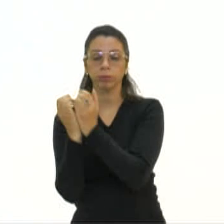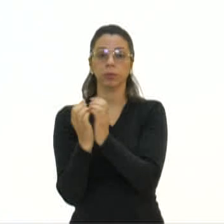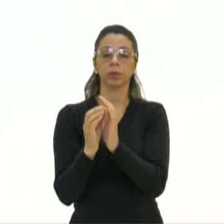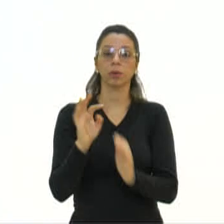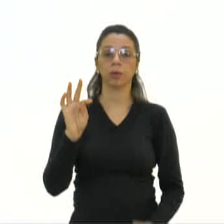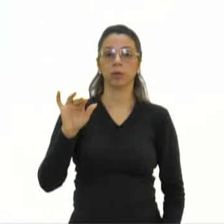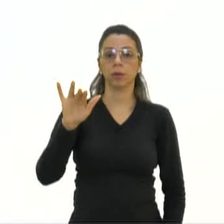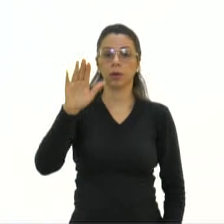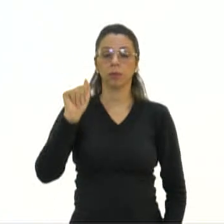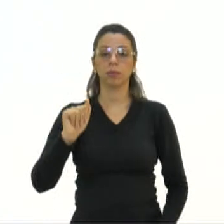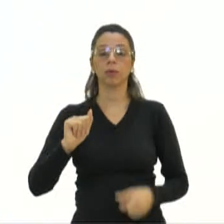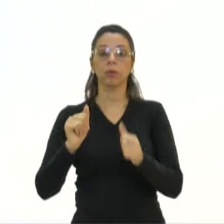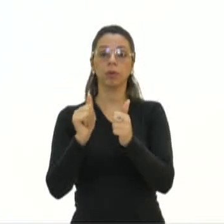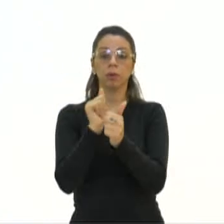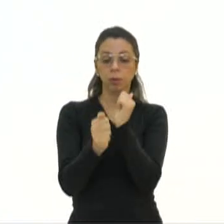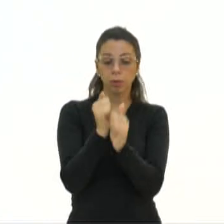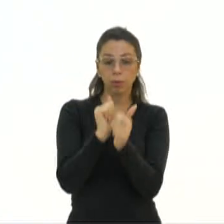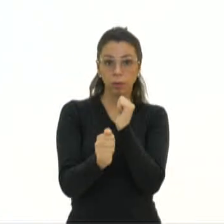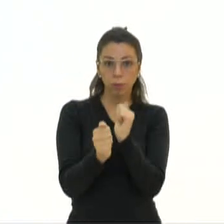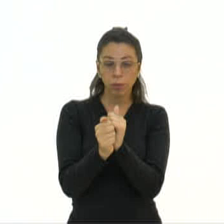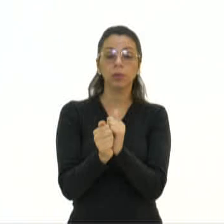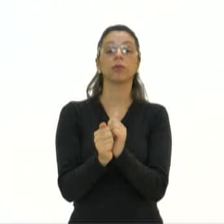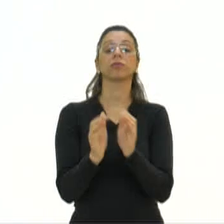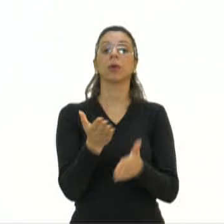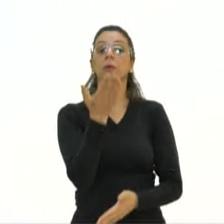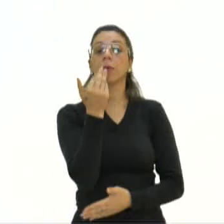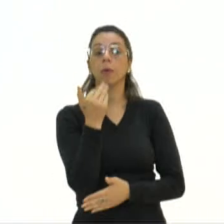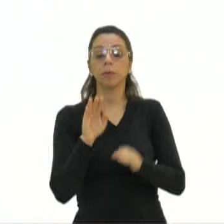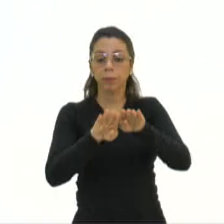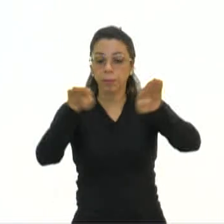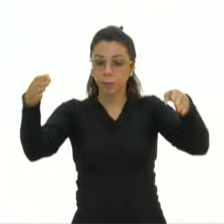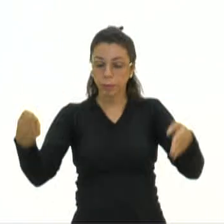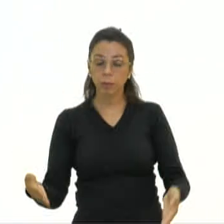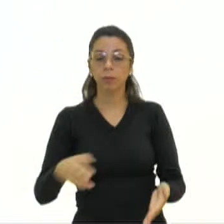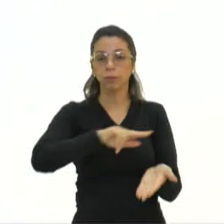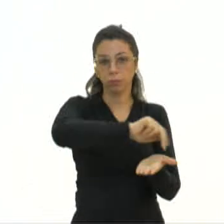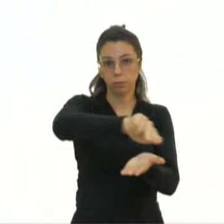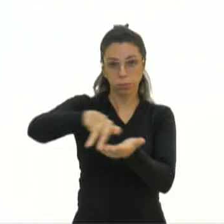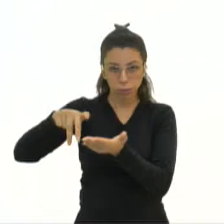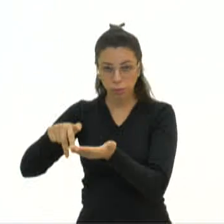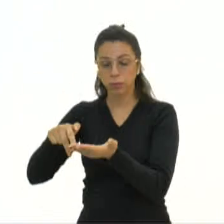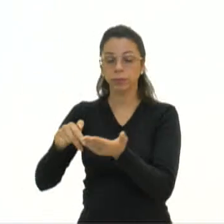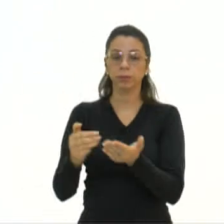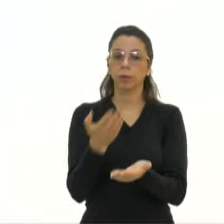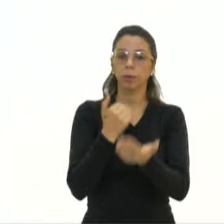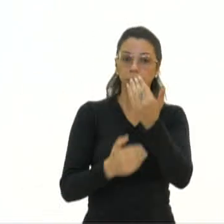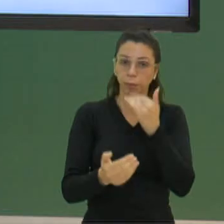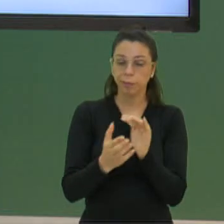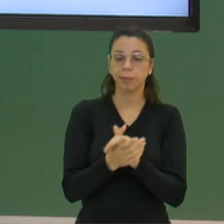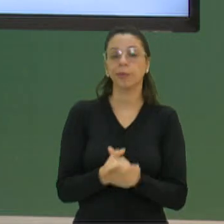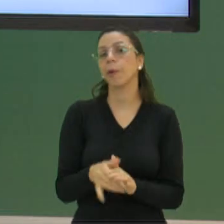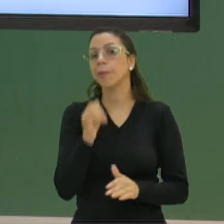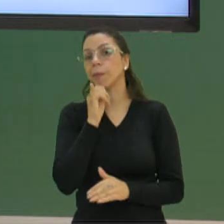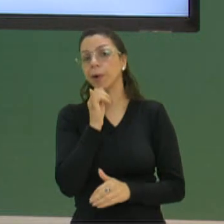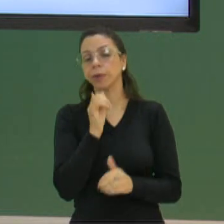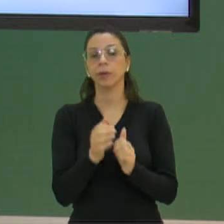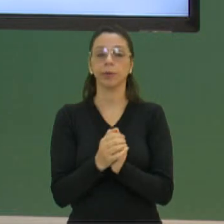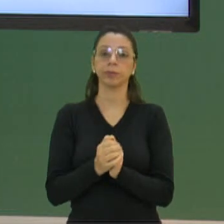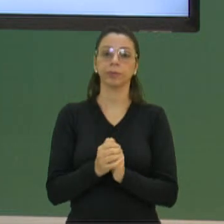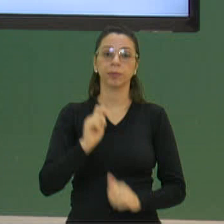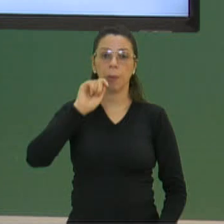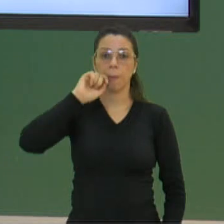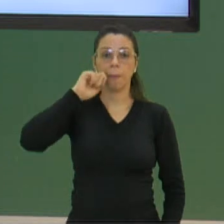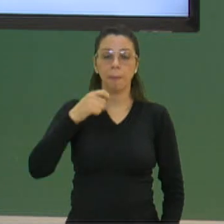e do arroz, que são alimentos que estão na nossa mesa na maioria dos alimentos que a gente consome. Se você pensar em um pão, o pão tem trigo.